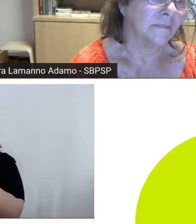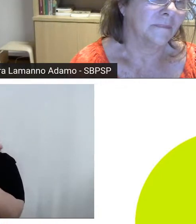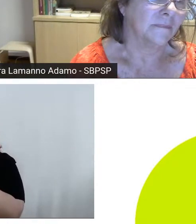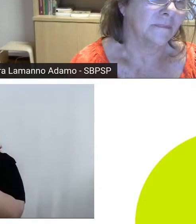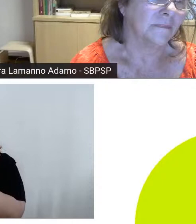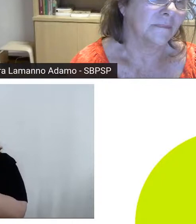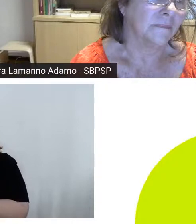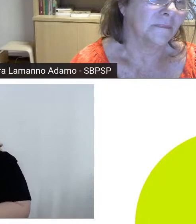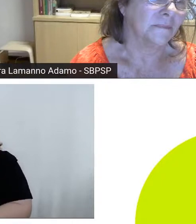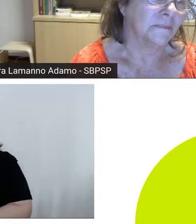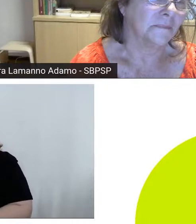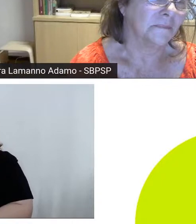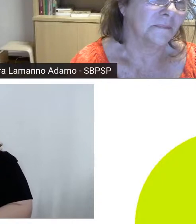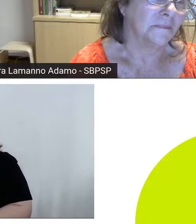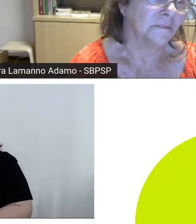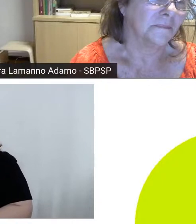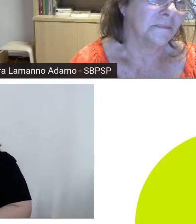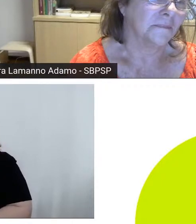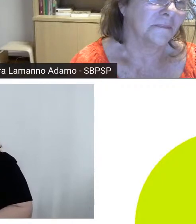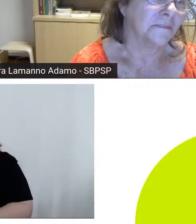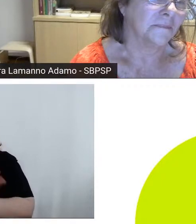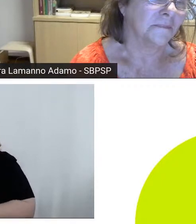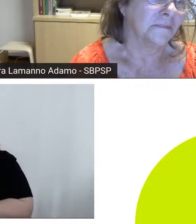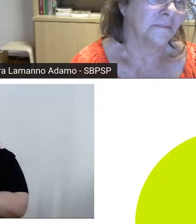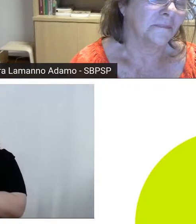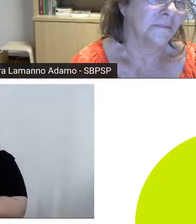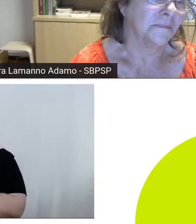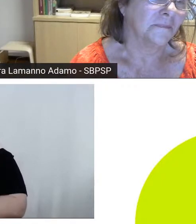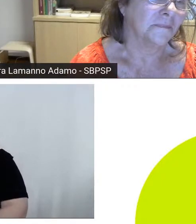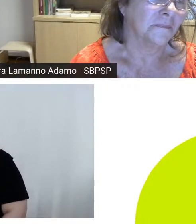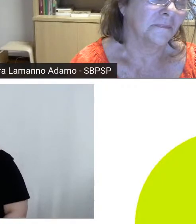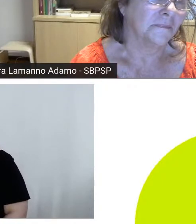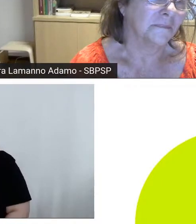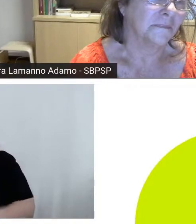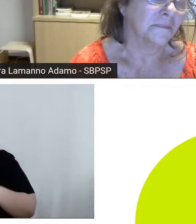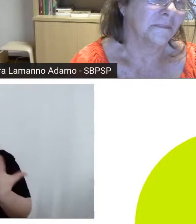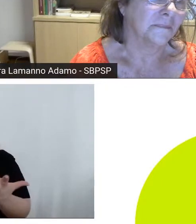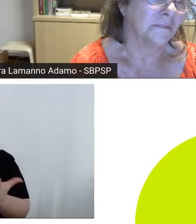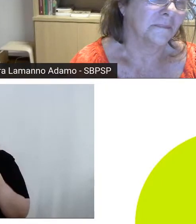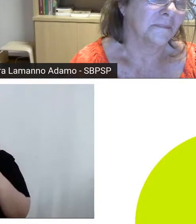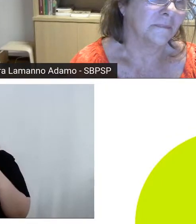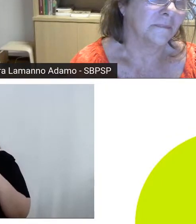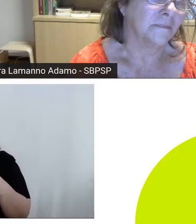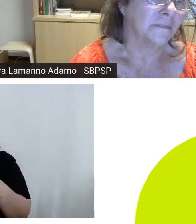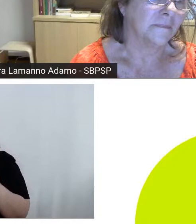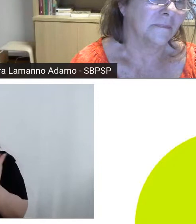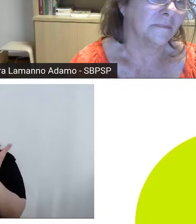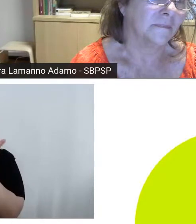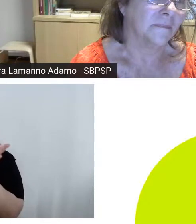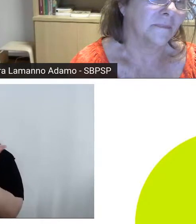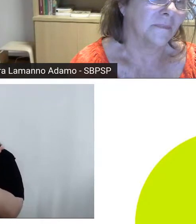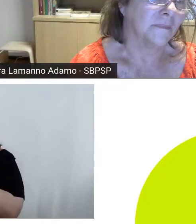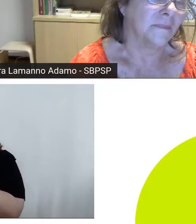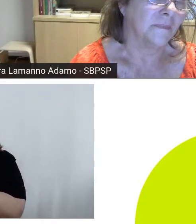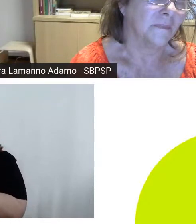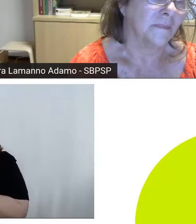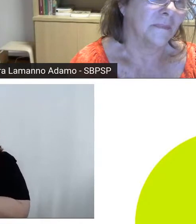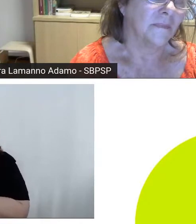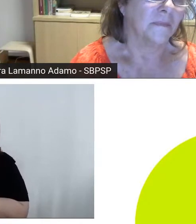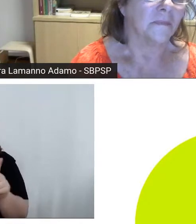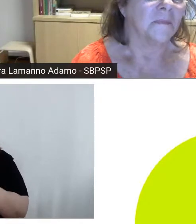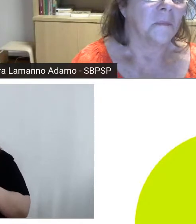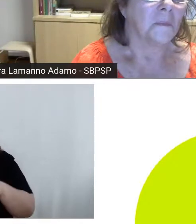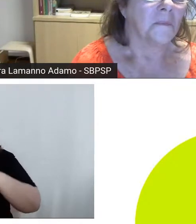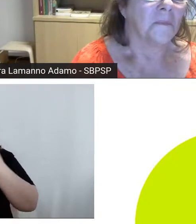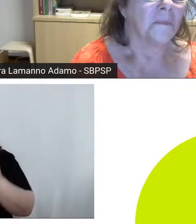visto ela ganhar vários prêmios nos congressos brasileiros de psicanálise, com os artigos dela. O João Pereira Coutinho, que